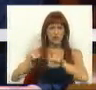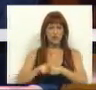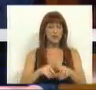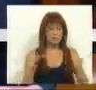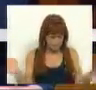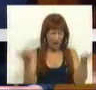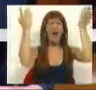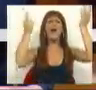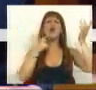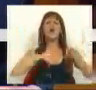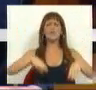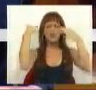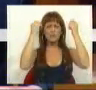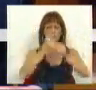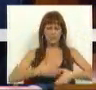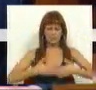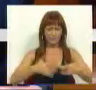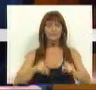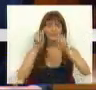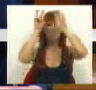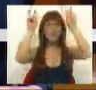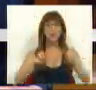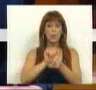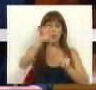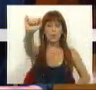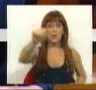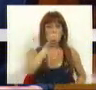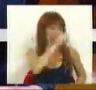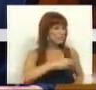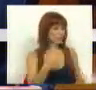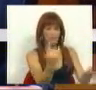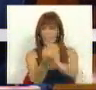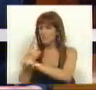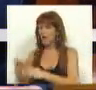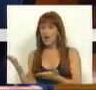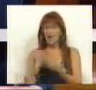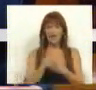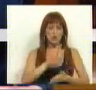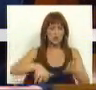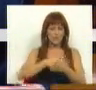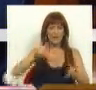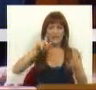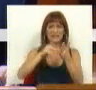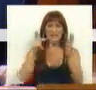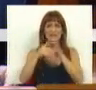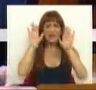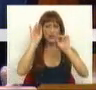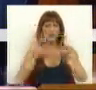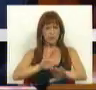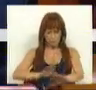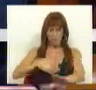relançamento do ensino profissional, qualificação do parque escolar, plano tecnológico da educação,